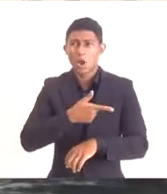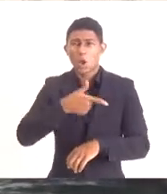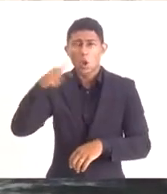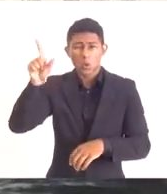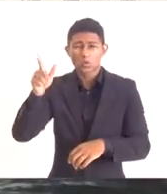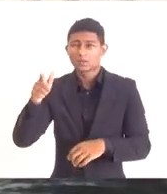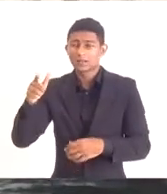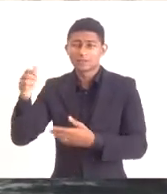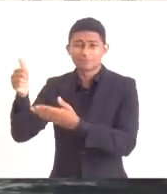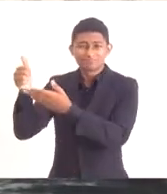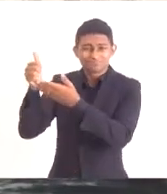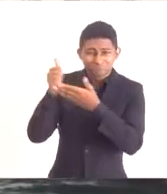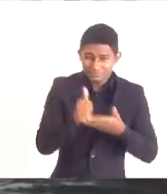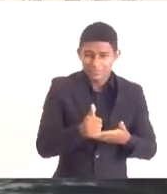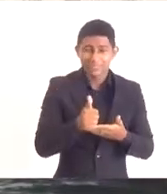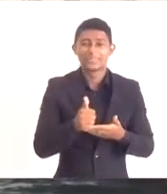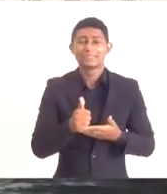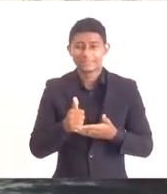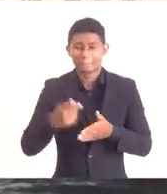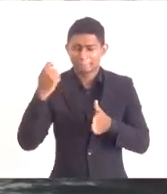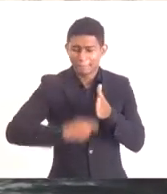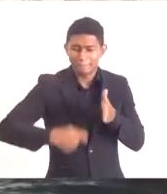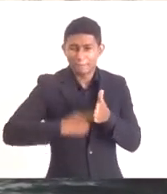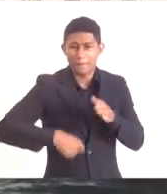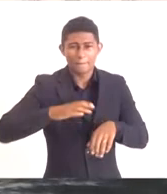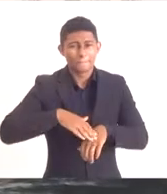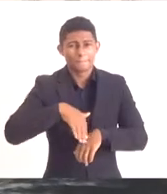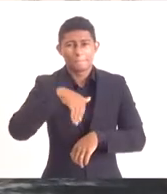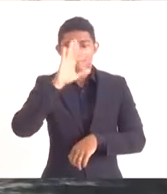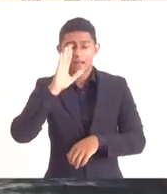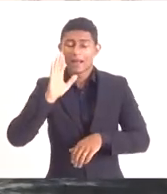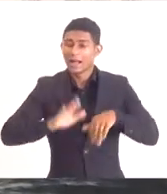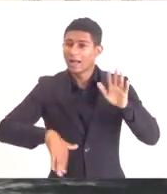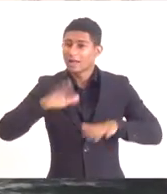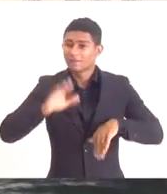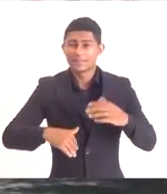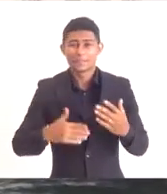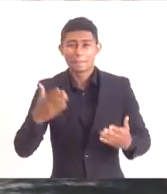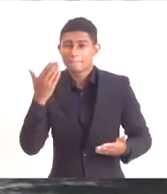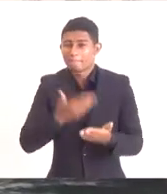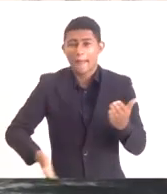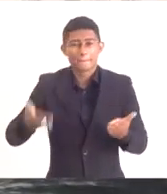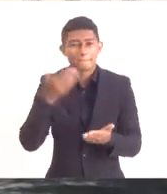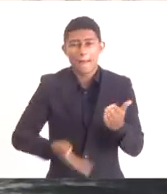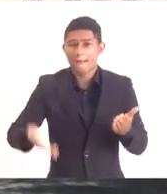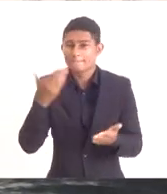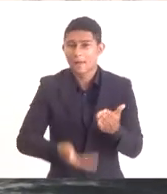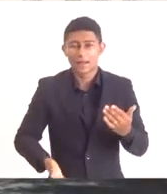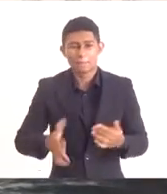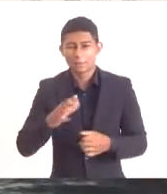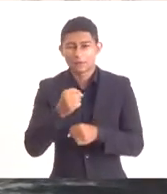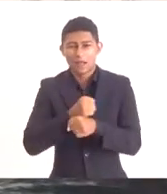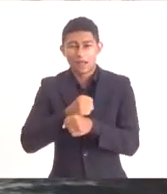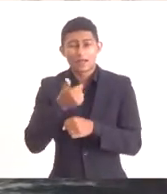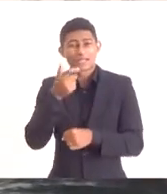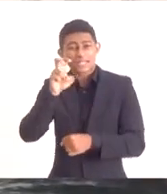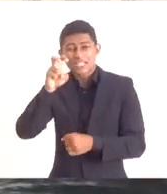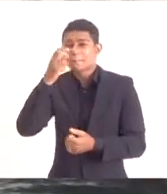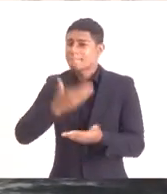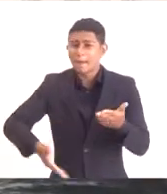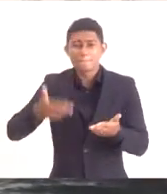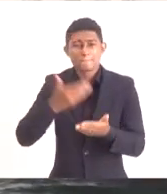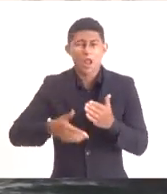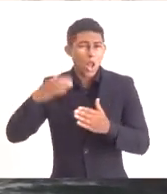Santo, em relação à Santa Catarina. Nós perdemos centenas de trades e importadoras nos últimos 15 anos por conta